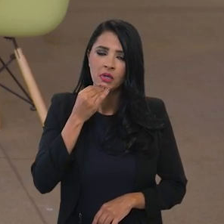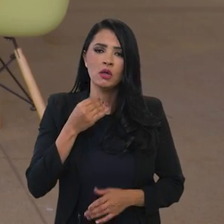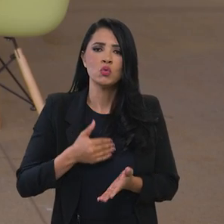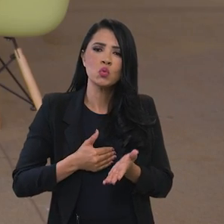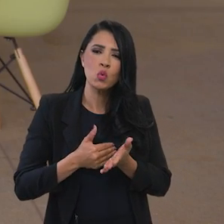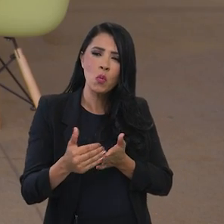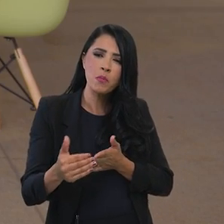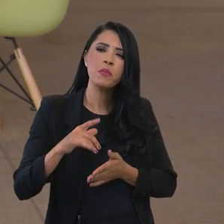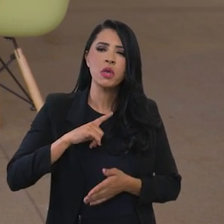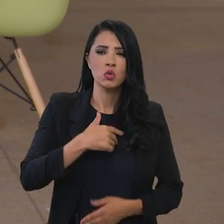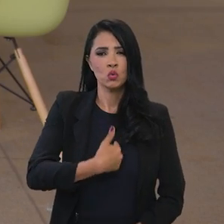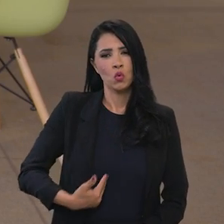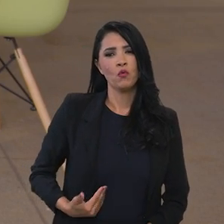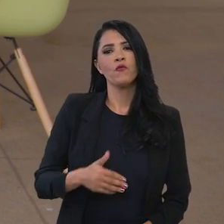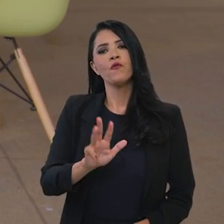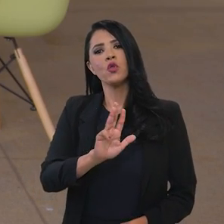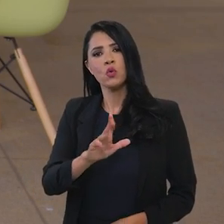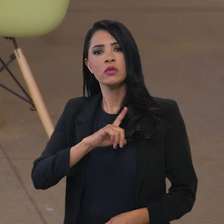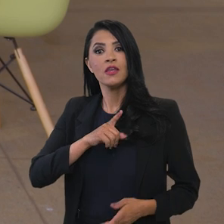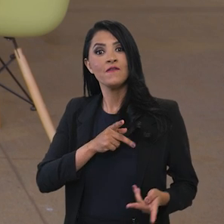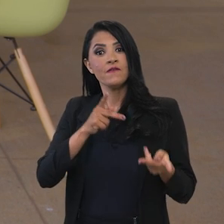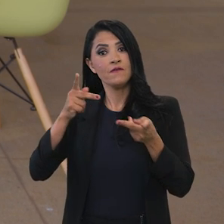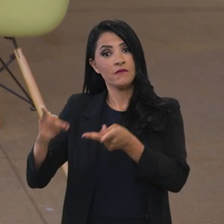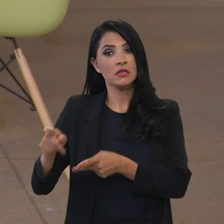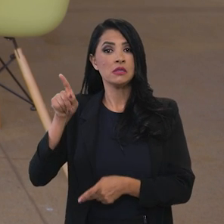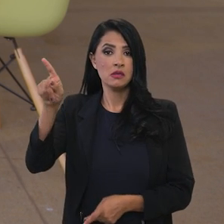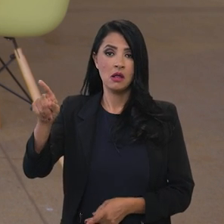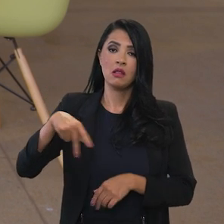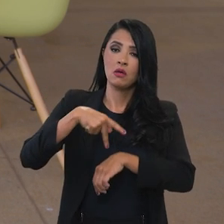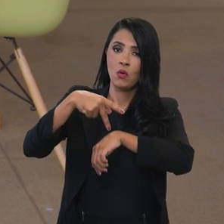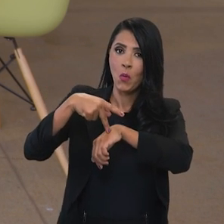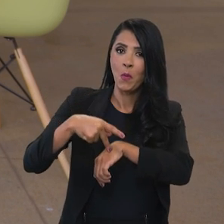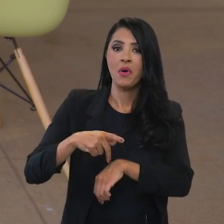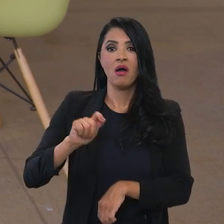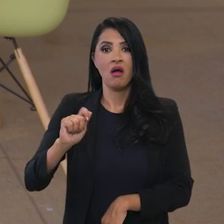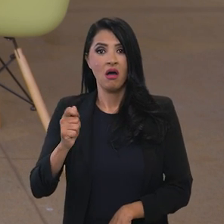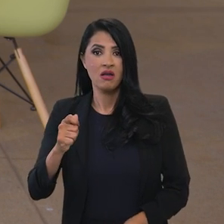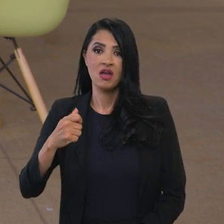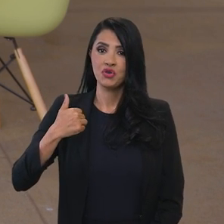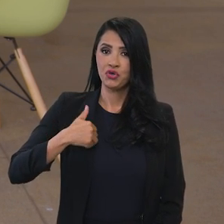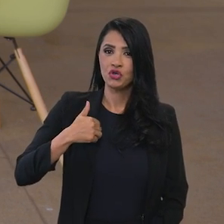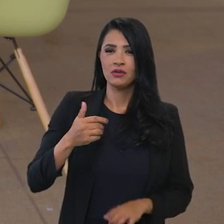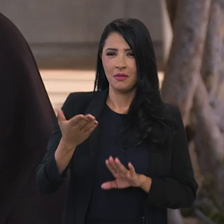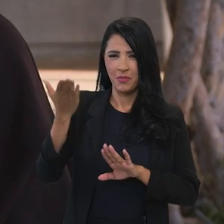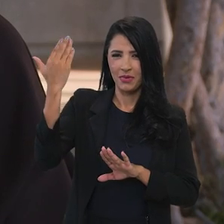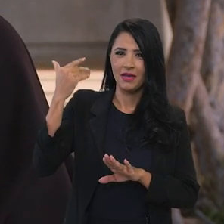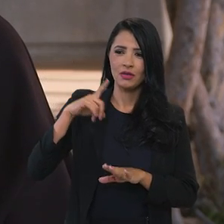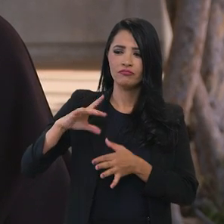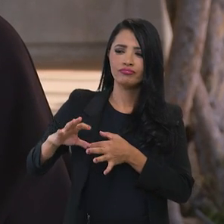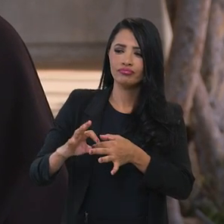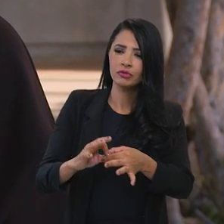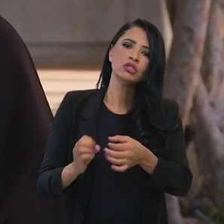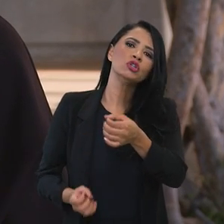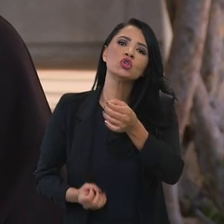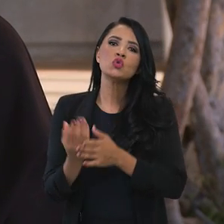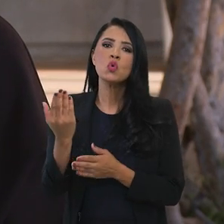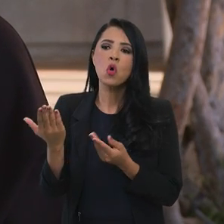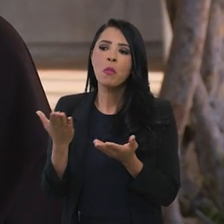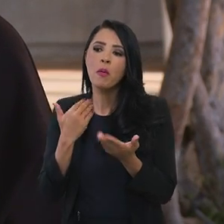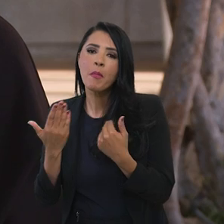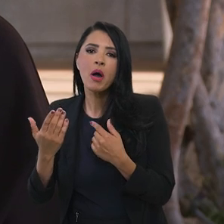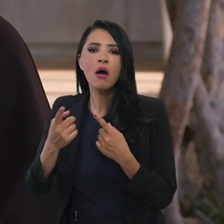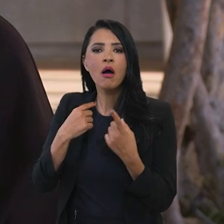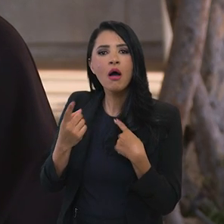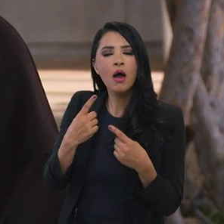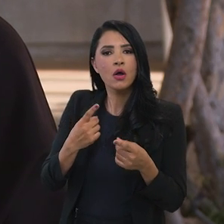E aí, naquele contexto, nós reestabelecemos o mecanismo de diálogo comercial que nós temos com a Argentina. Essas reuniões, no âmbito